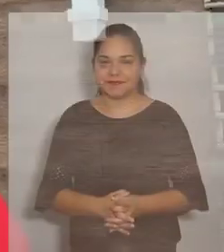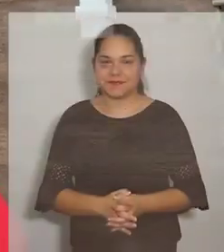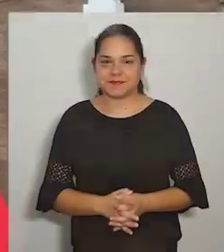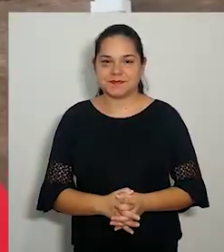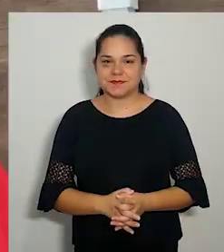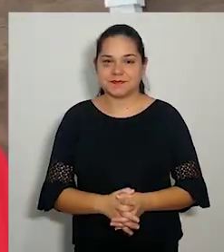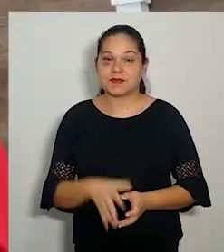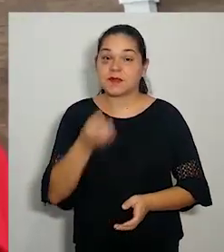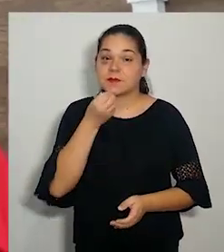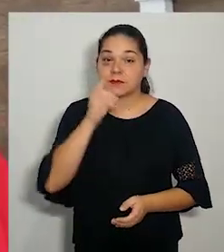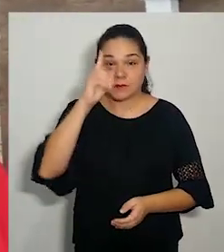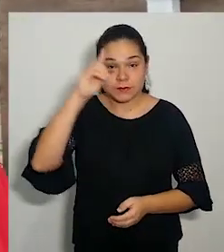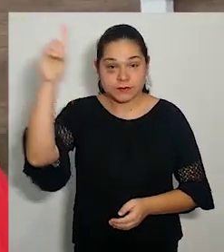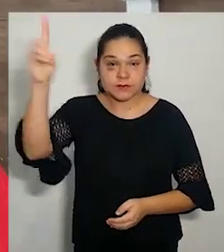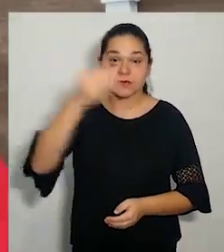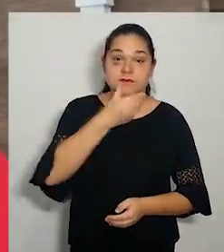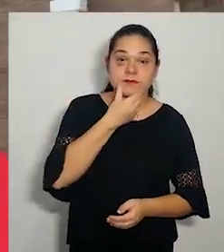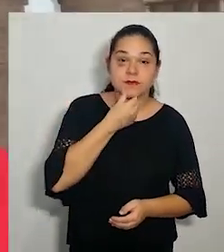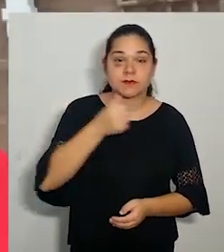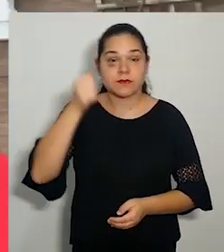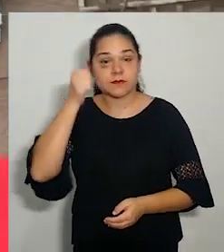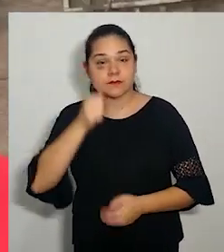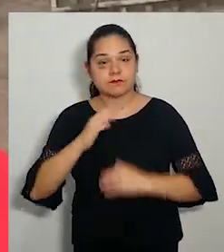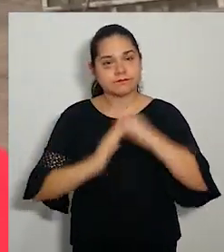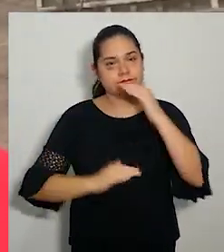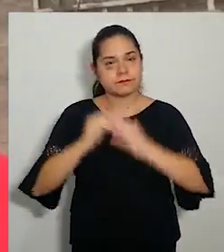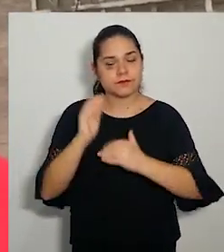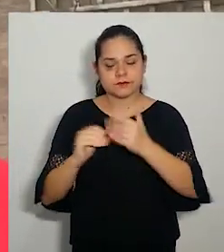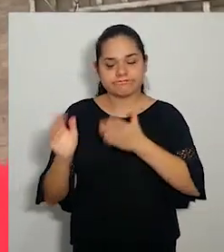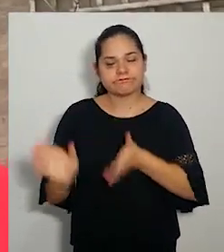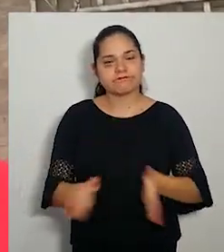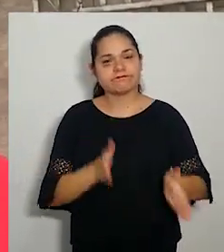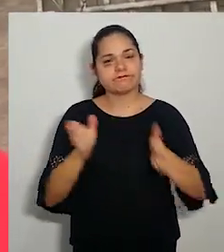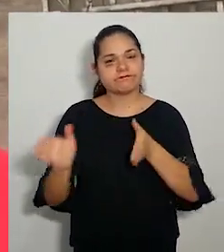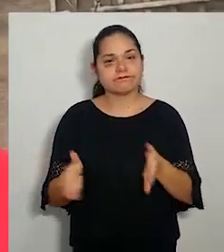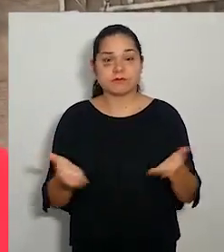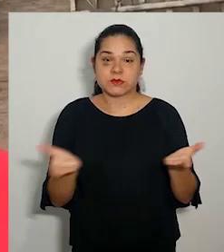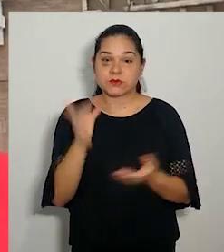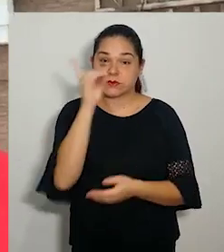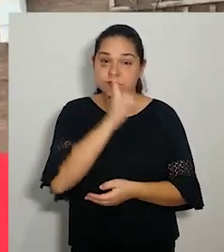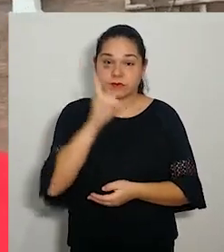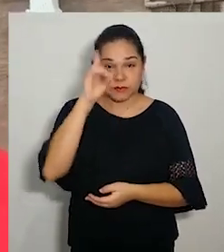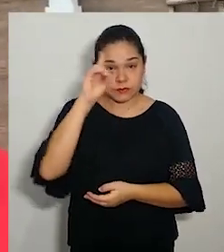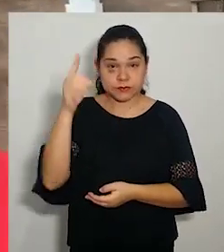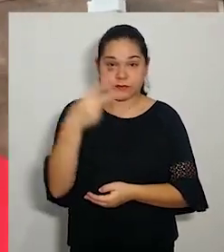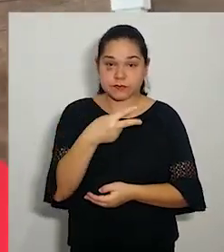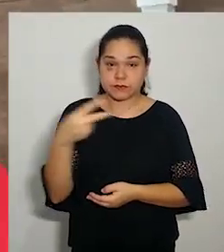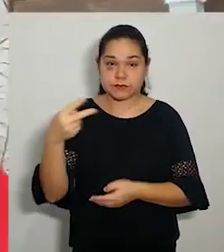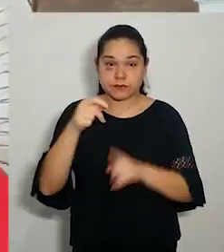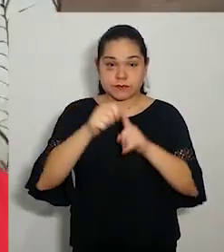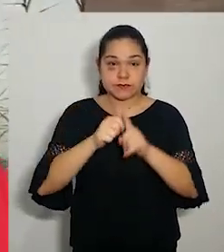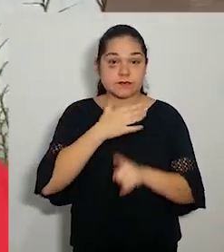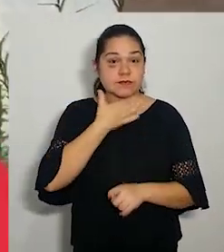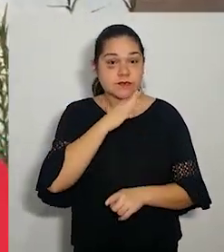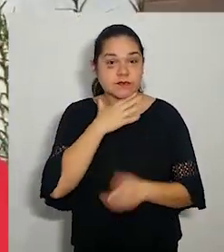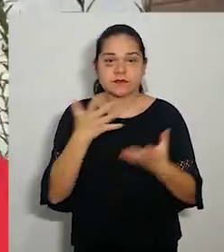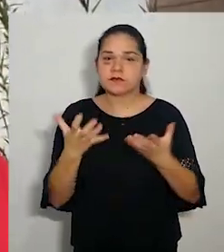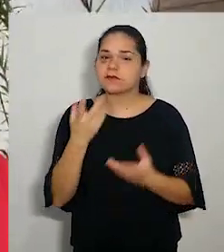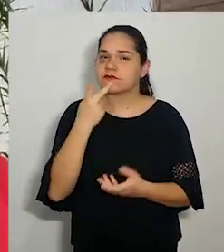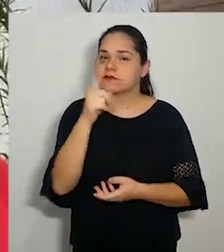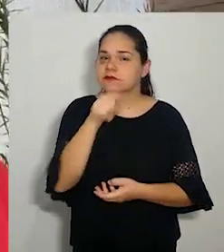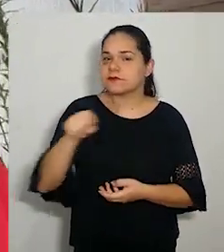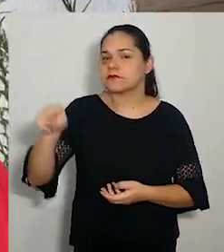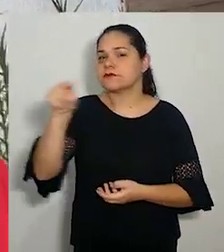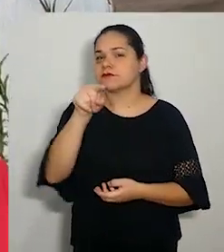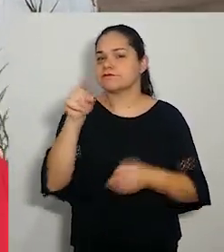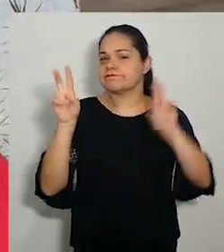Bom dia, companheiro e companheira metalúrgica. Hoje é domingo, dia 22 de março, e quero falar com vocês